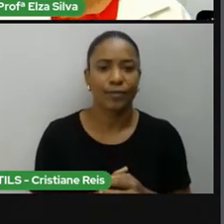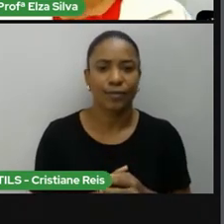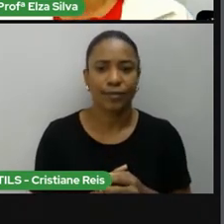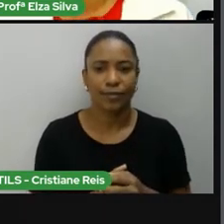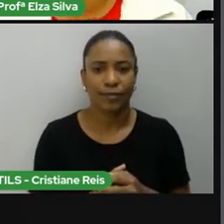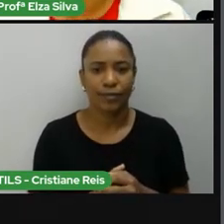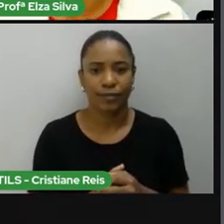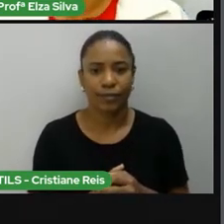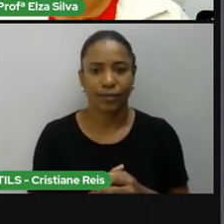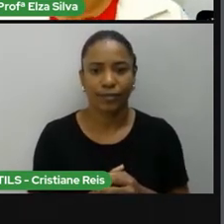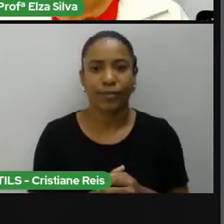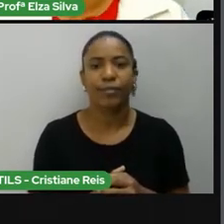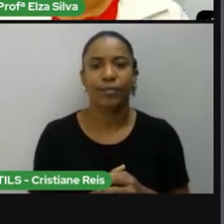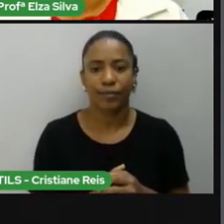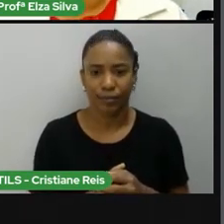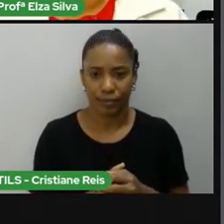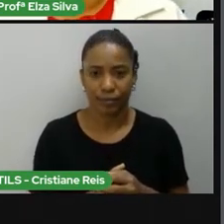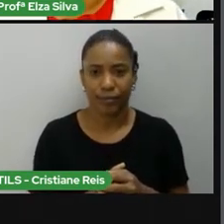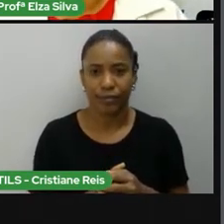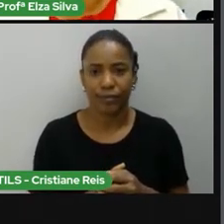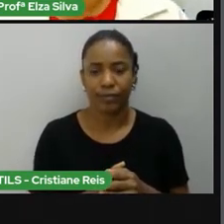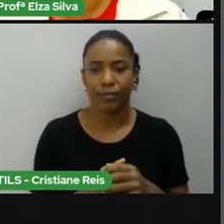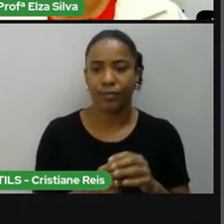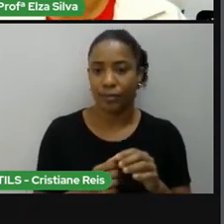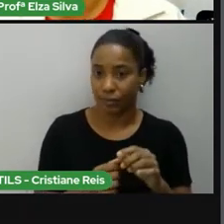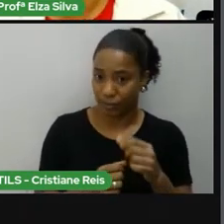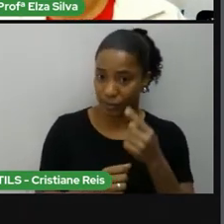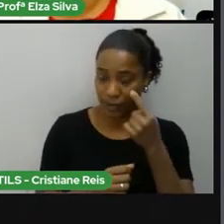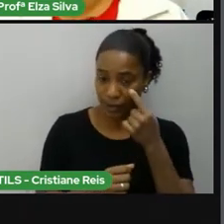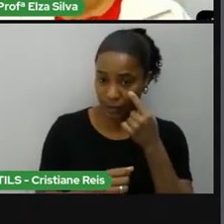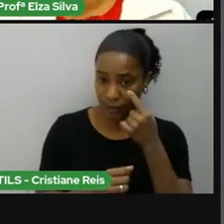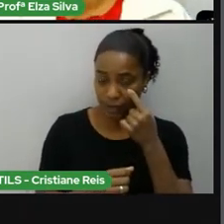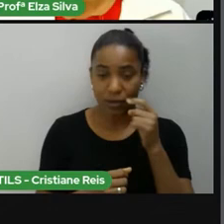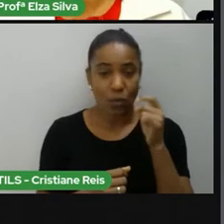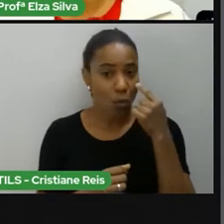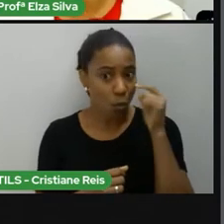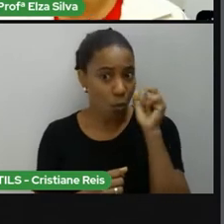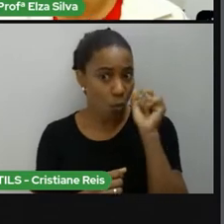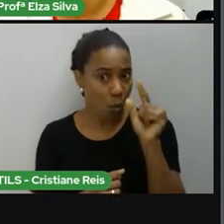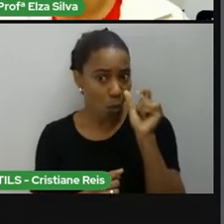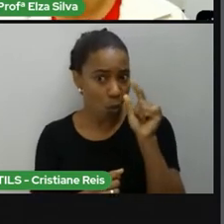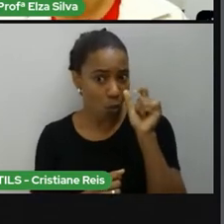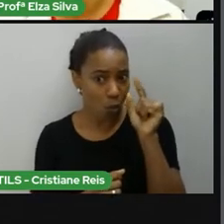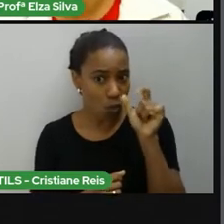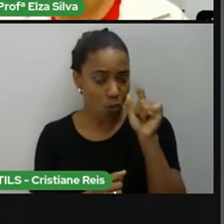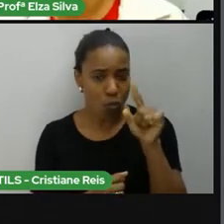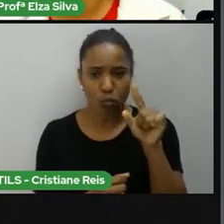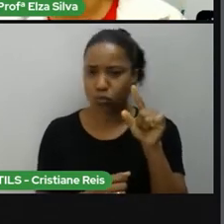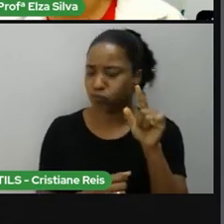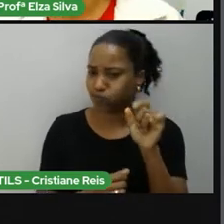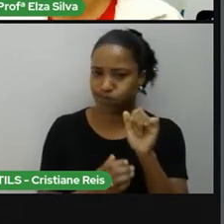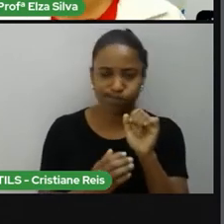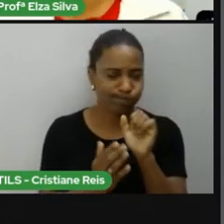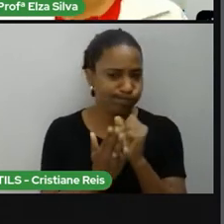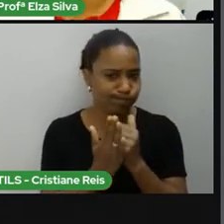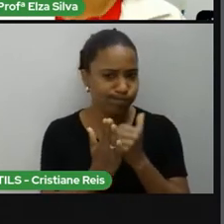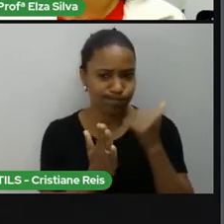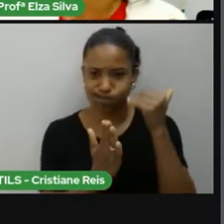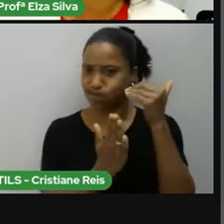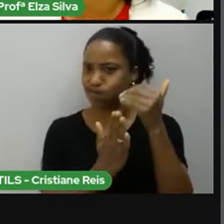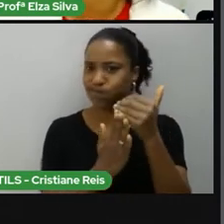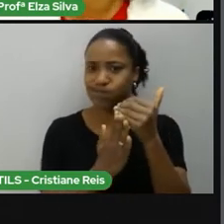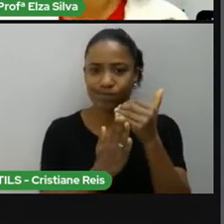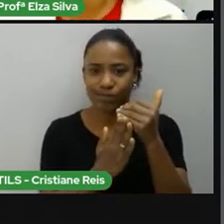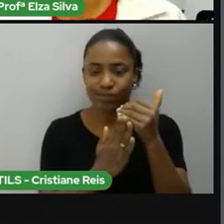They blow eyes O Olho Mais Azul conta a história de uma jovem americana como eu já